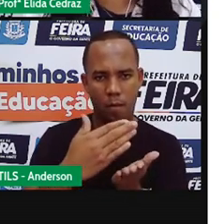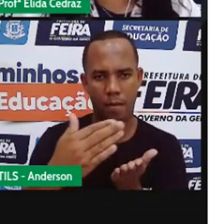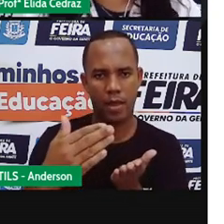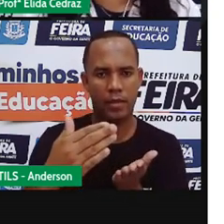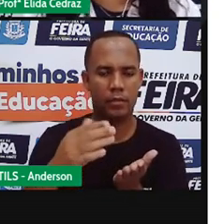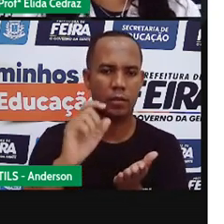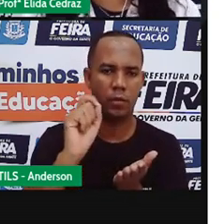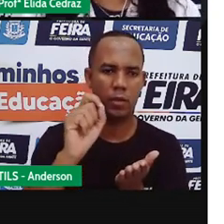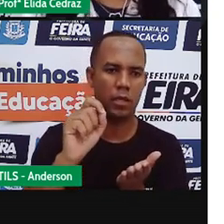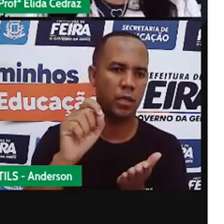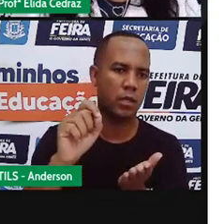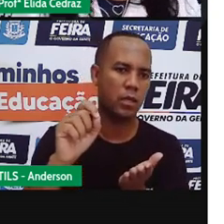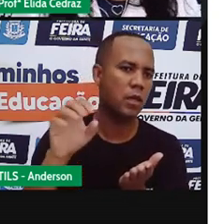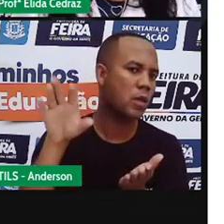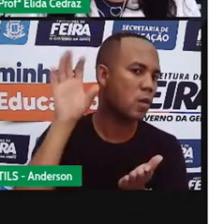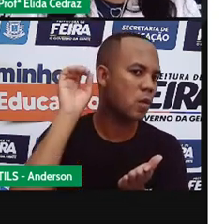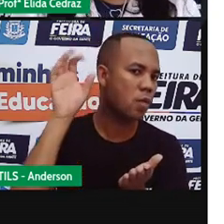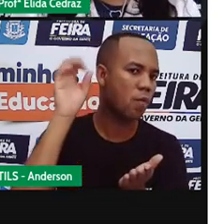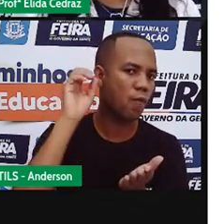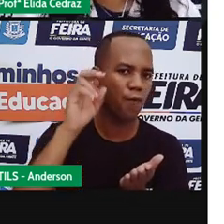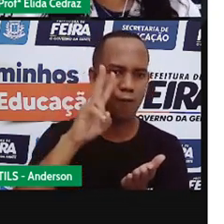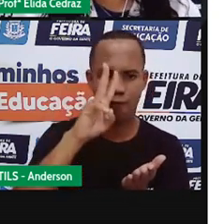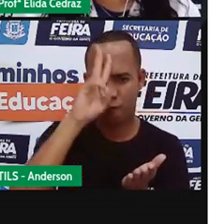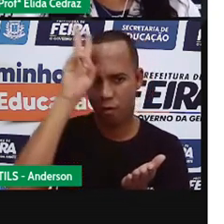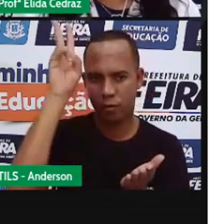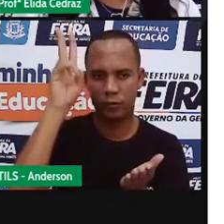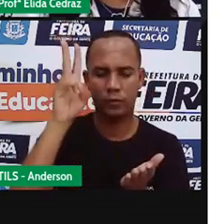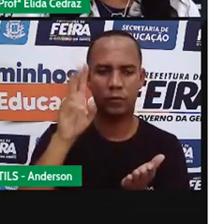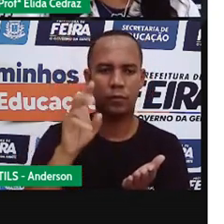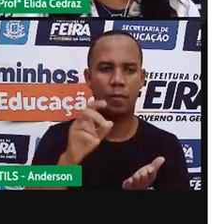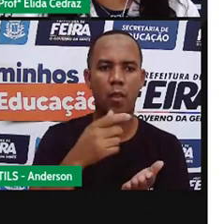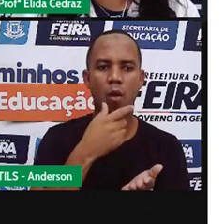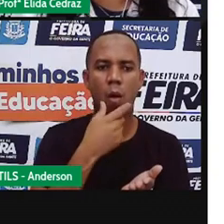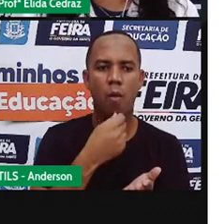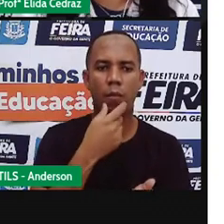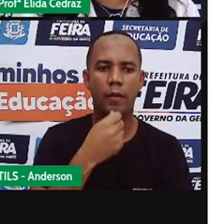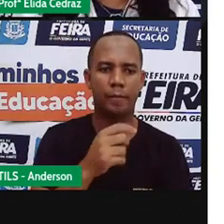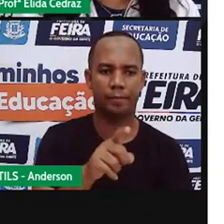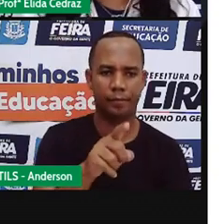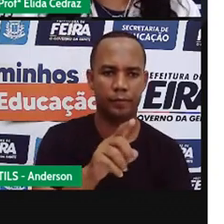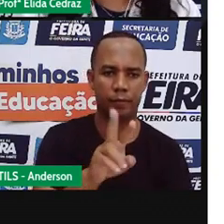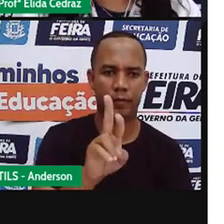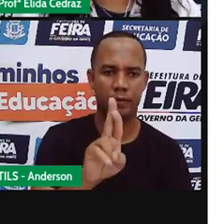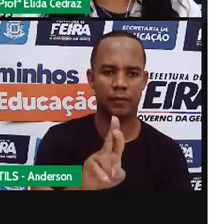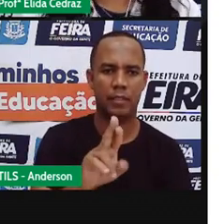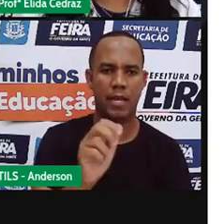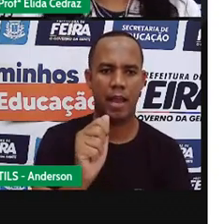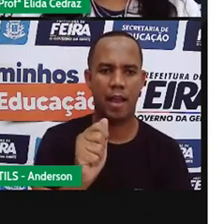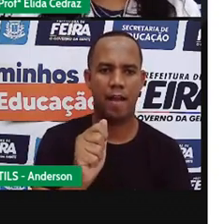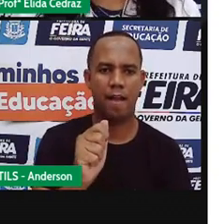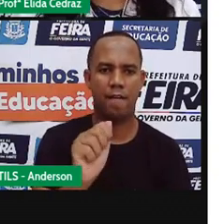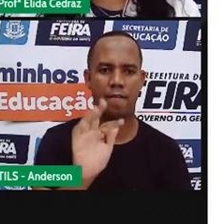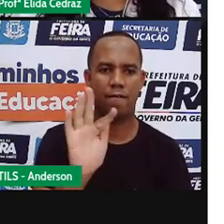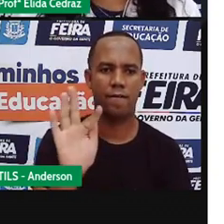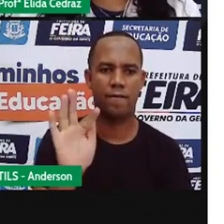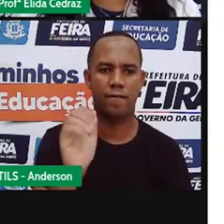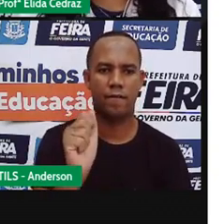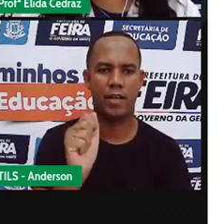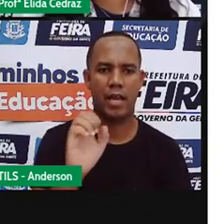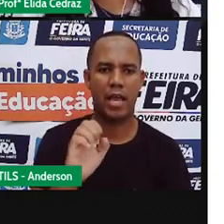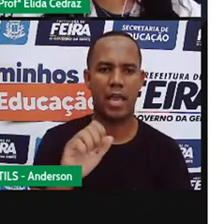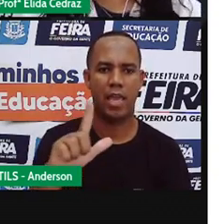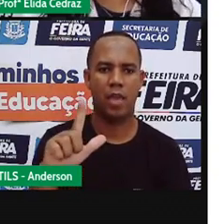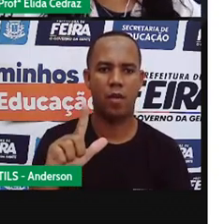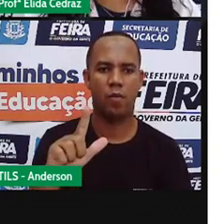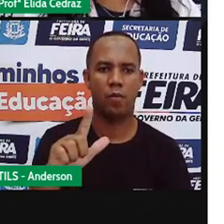um som forte. Rafael ganhou um relógio. Que animalzinho é